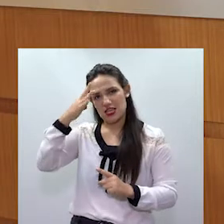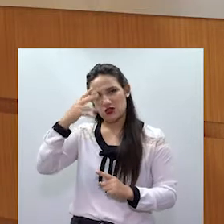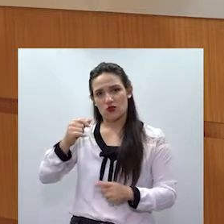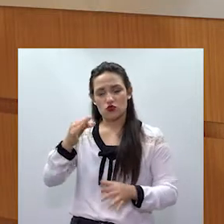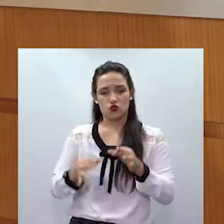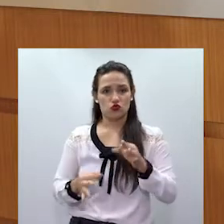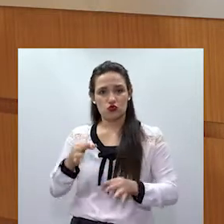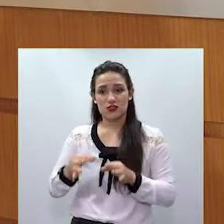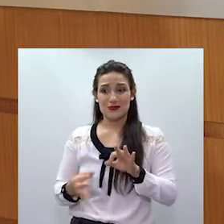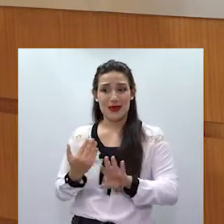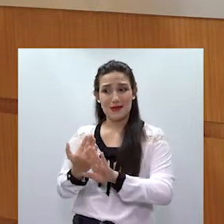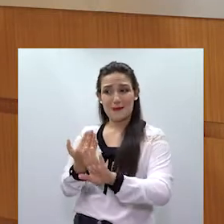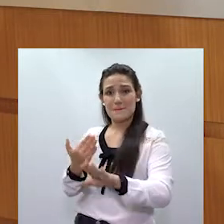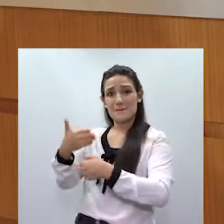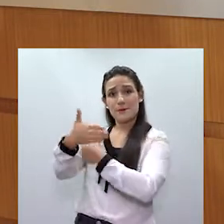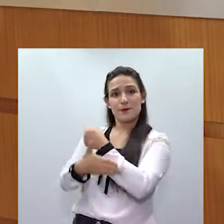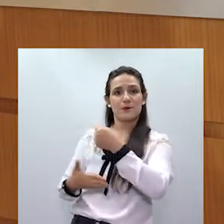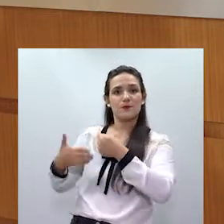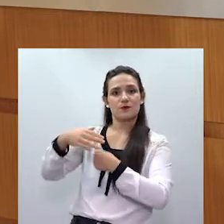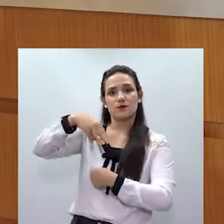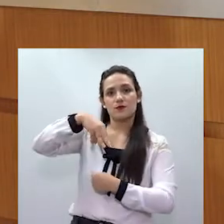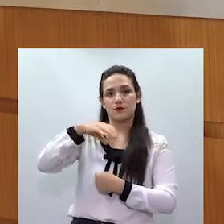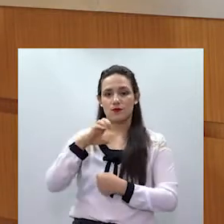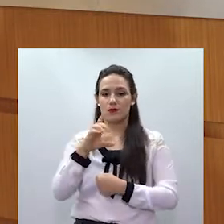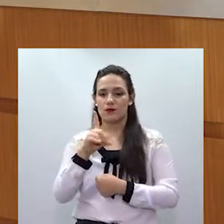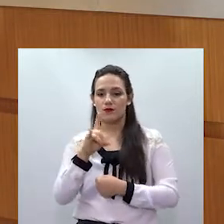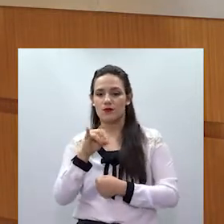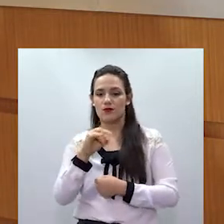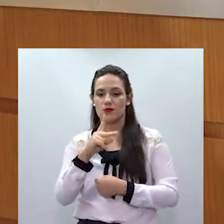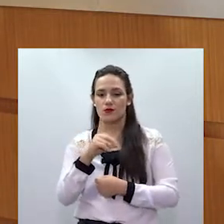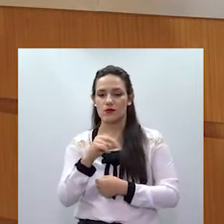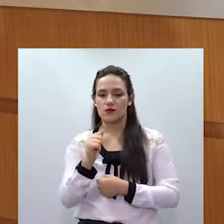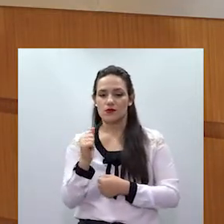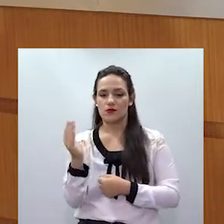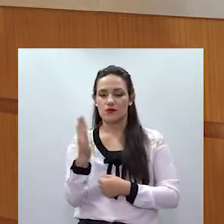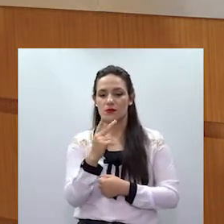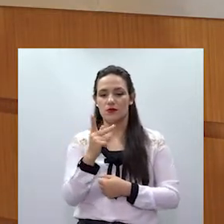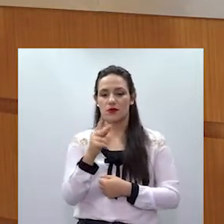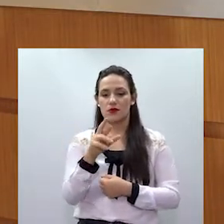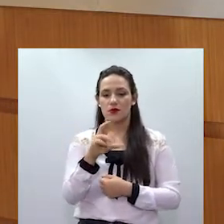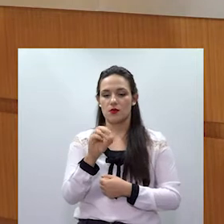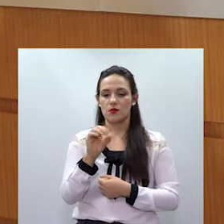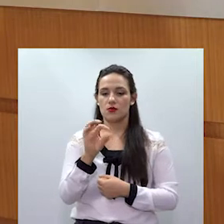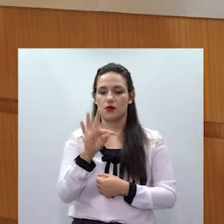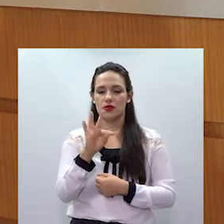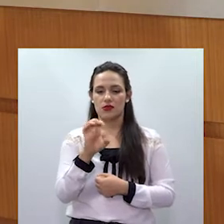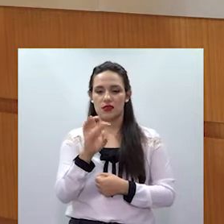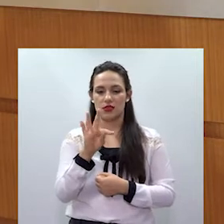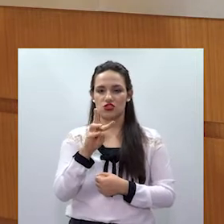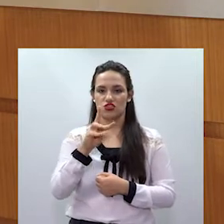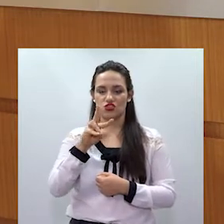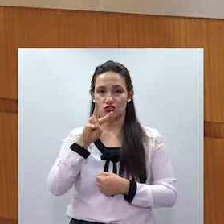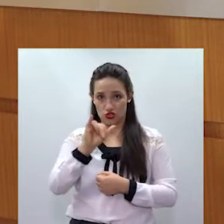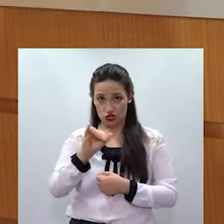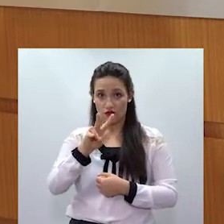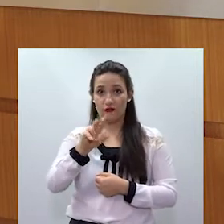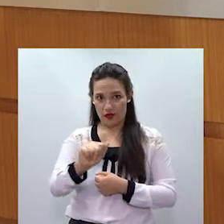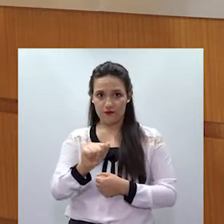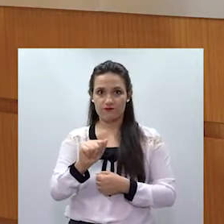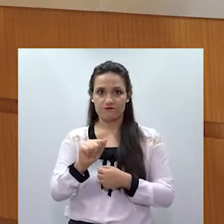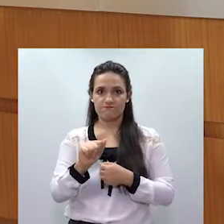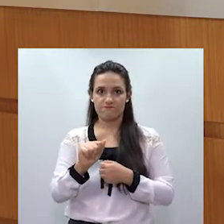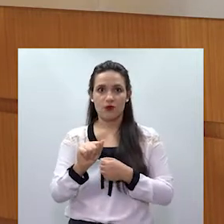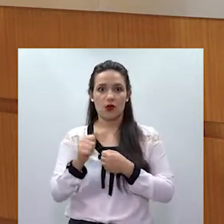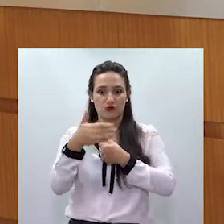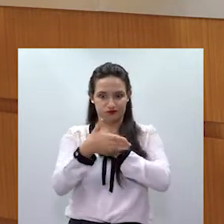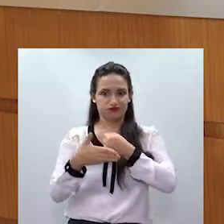nós temos 7 mil mulheres que hoje têm medidas protetivas contra os seus companheiros ou ex-companheiros. 7 mil